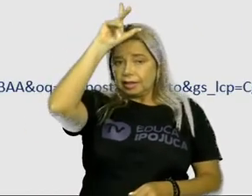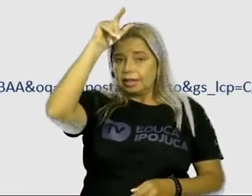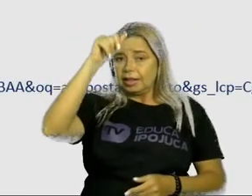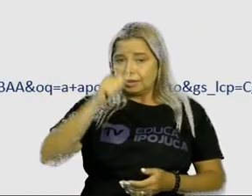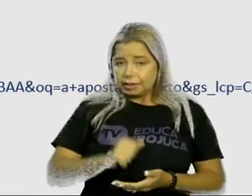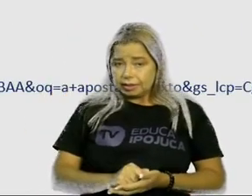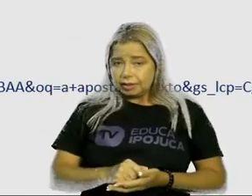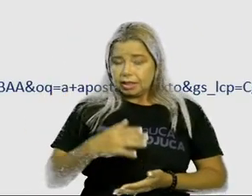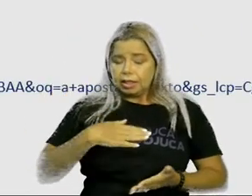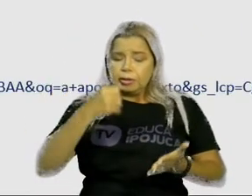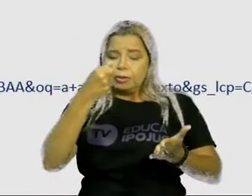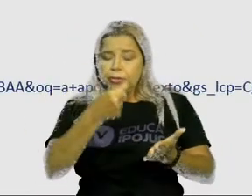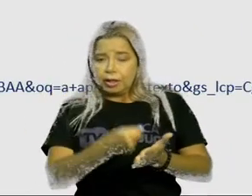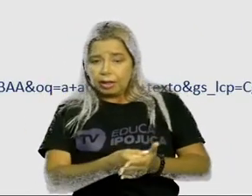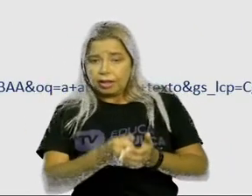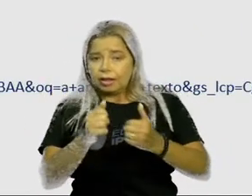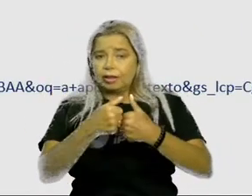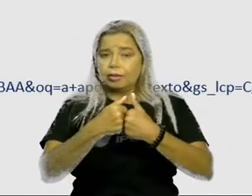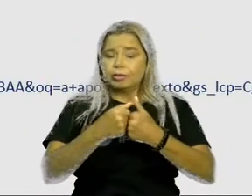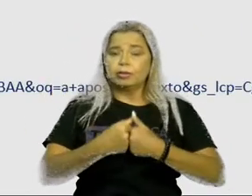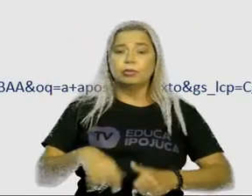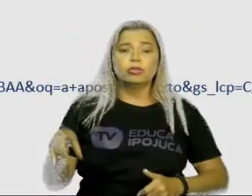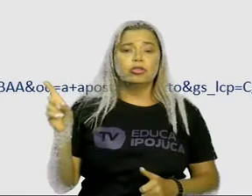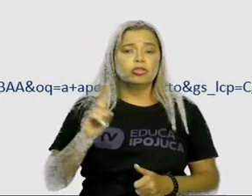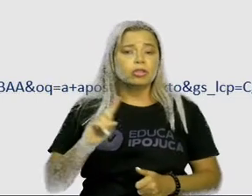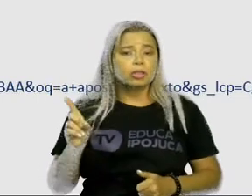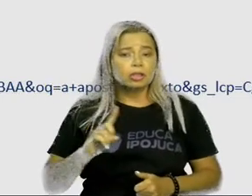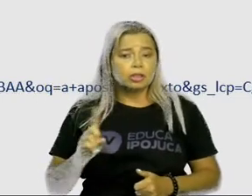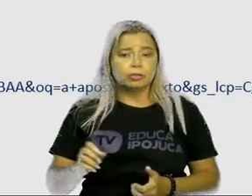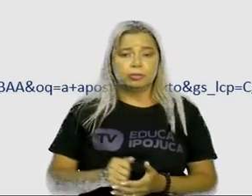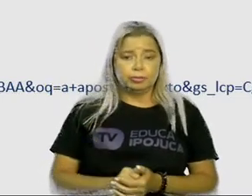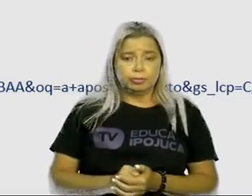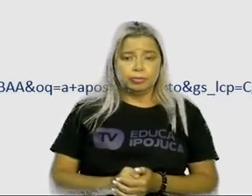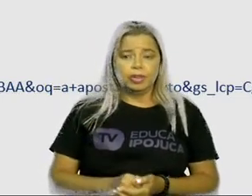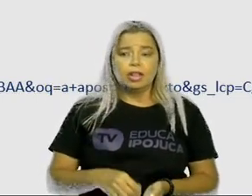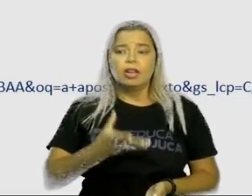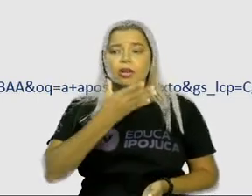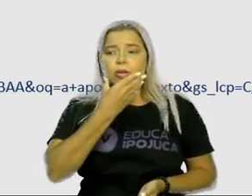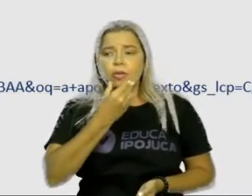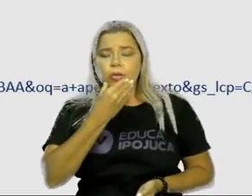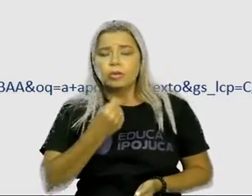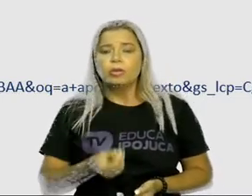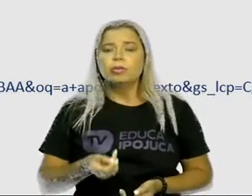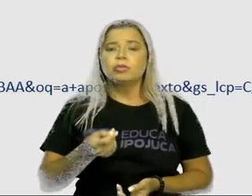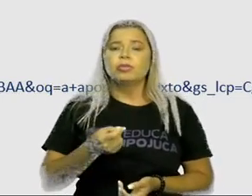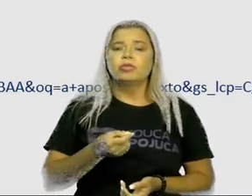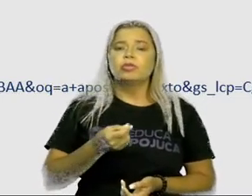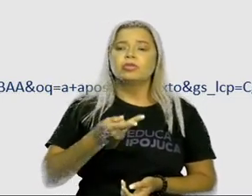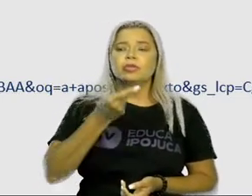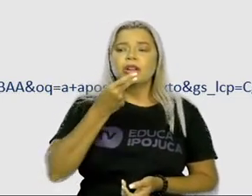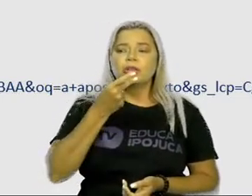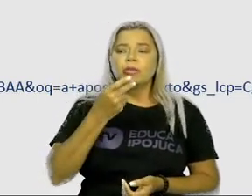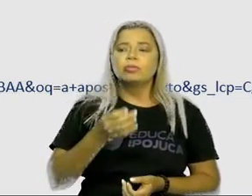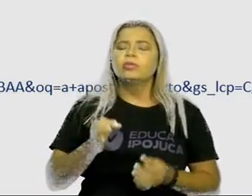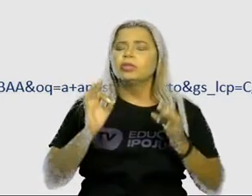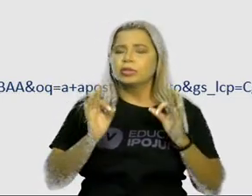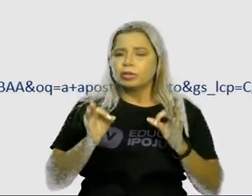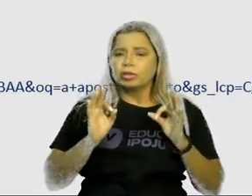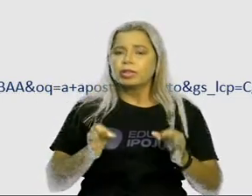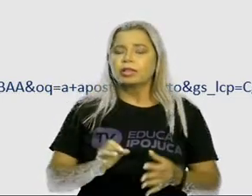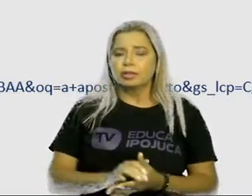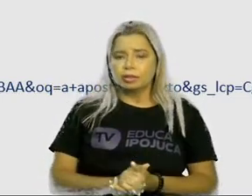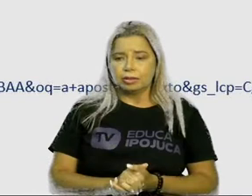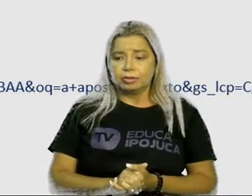Muito bem, disse o cobrador confiante. Concordo. Amélia, então,